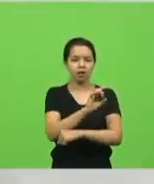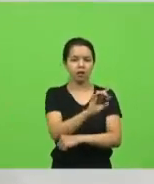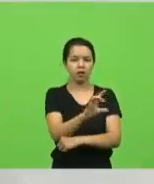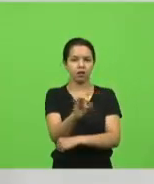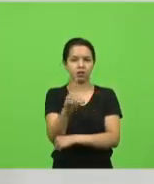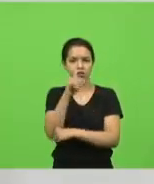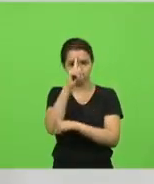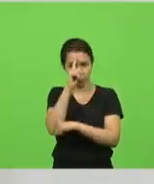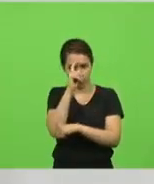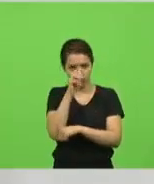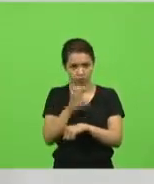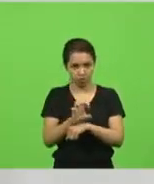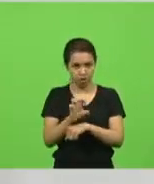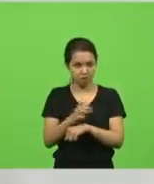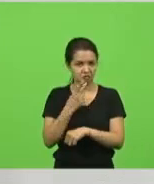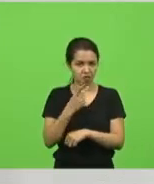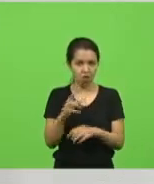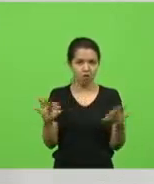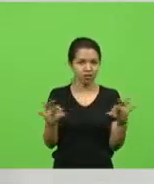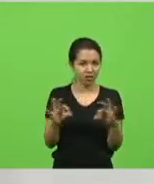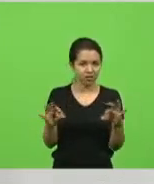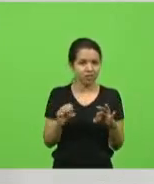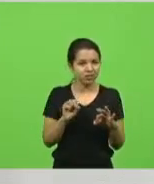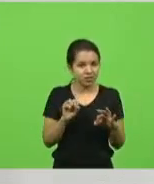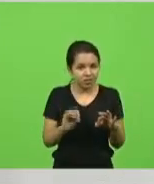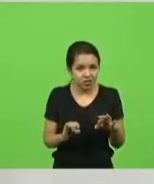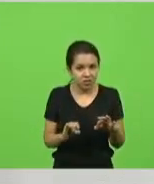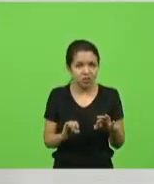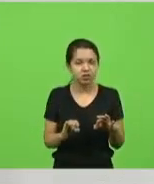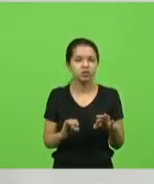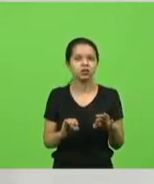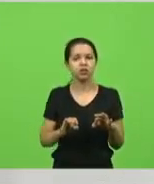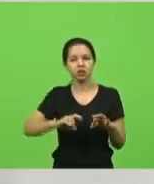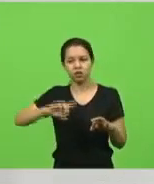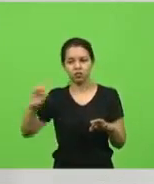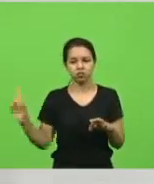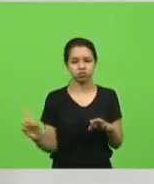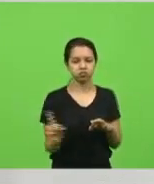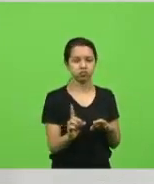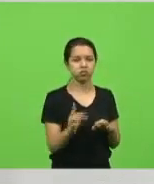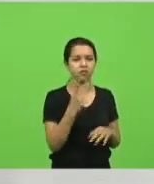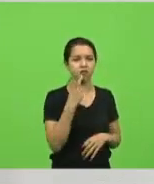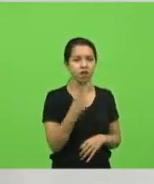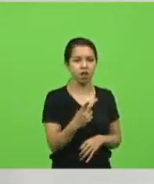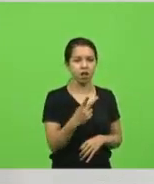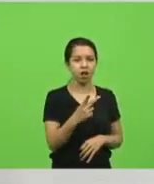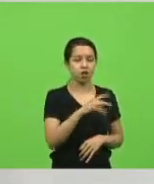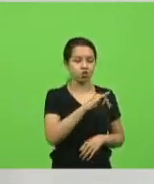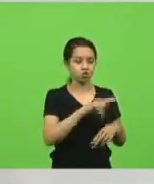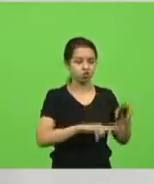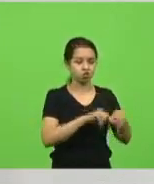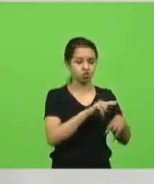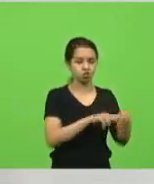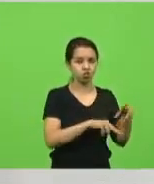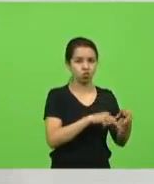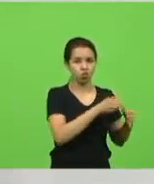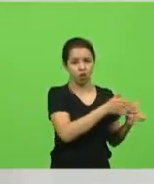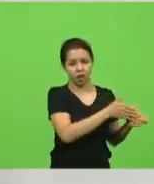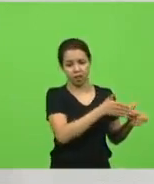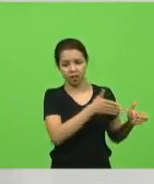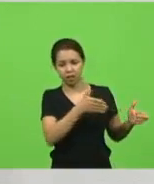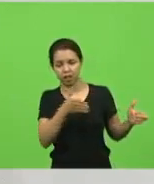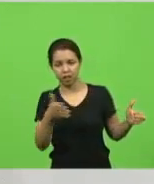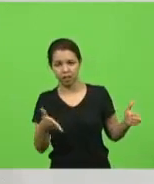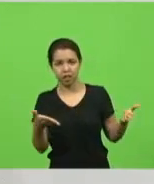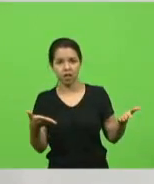Estado. Se tivesse tomado essa atitude, deputado Felipe Estevam, de junho do ano passado até agora, nós já estaríamos com 60 leitos